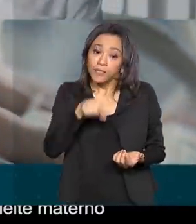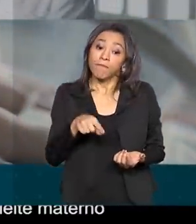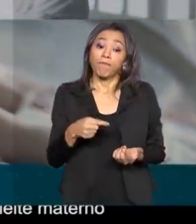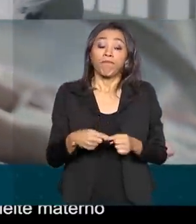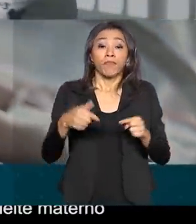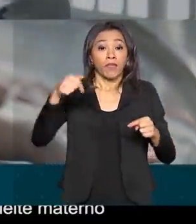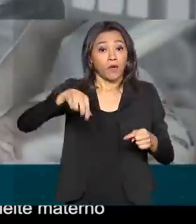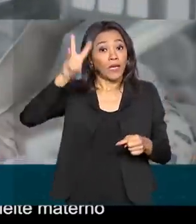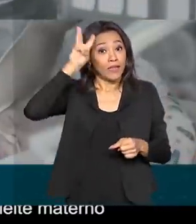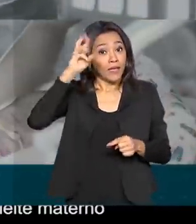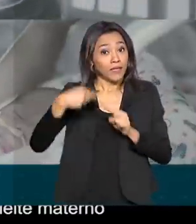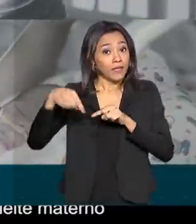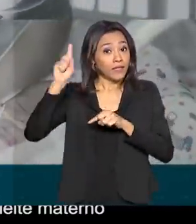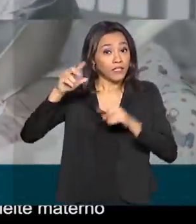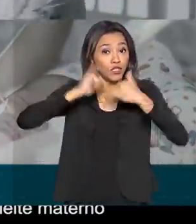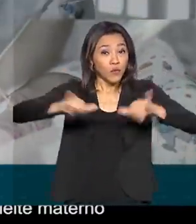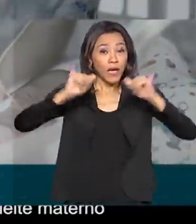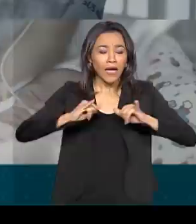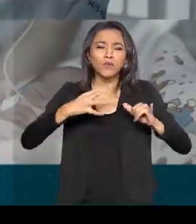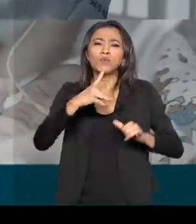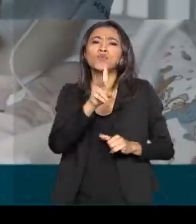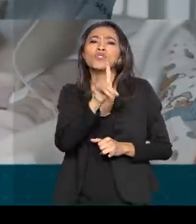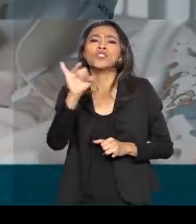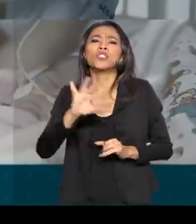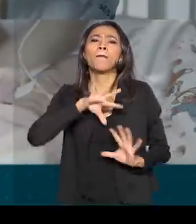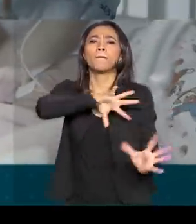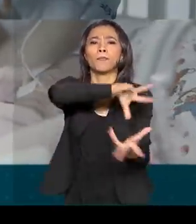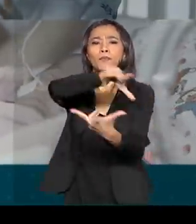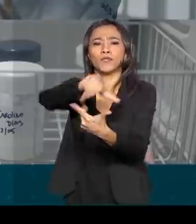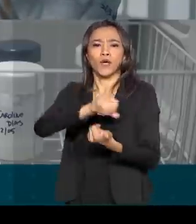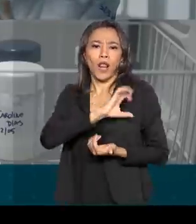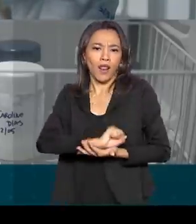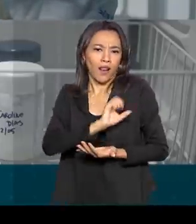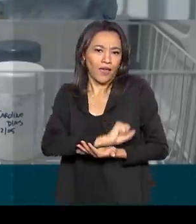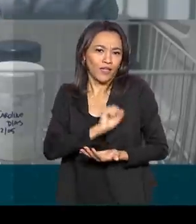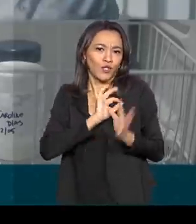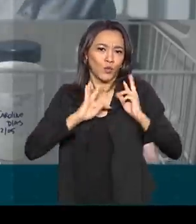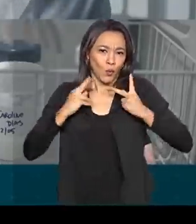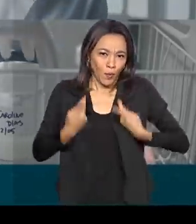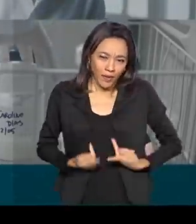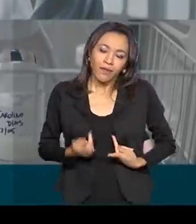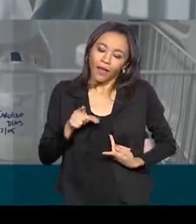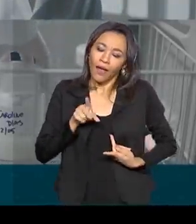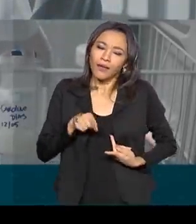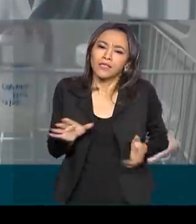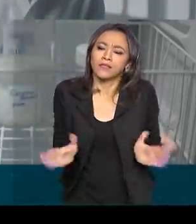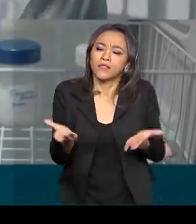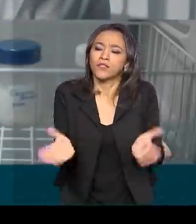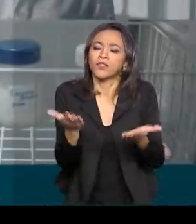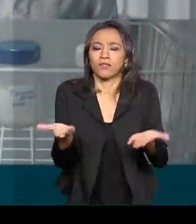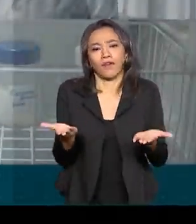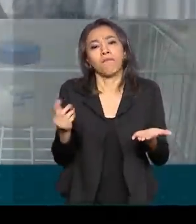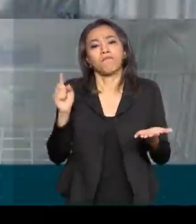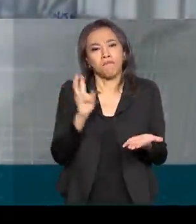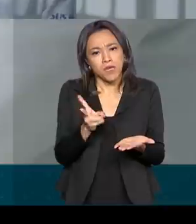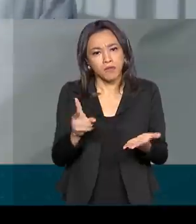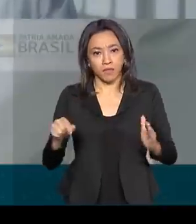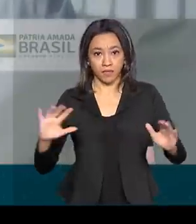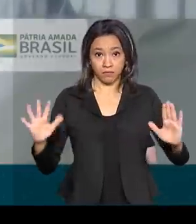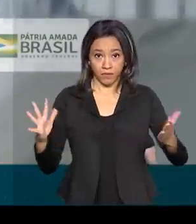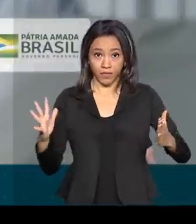nesta terça-feira, Dia Mundial de Doação de Leite Humano, quer incentivar a doação mesmo nesse período.